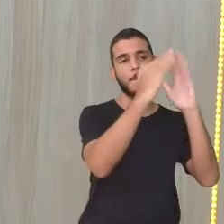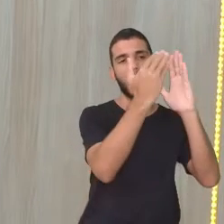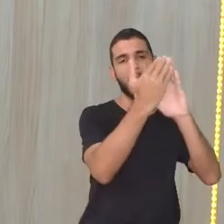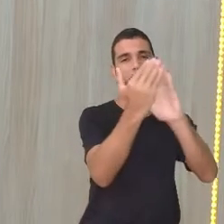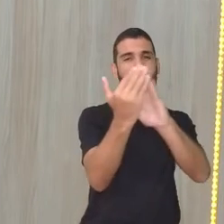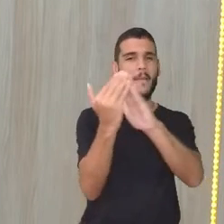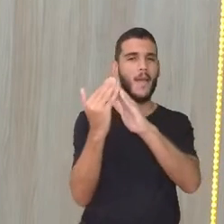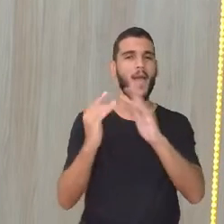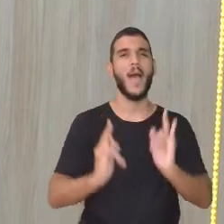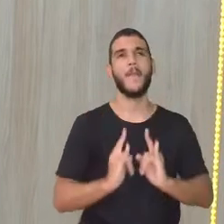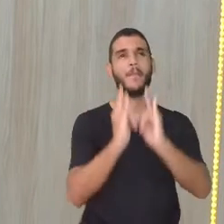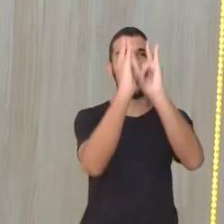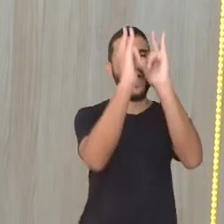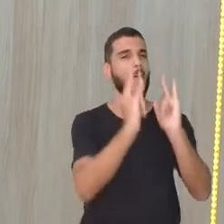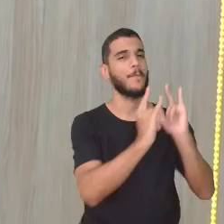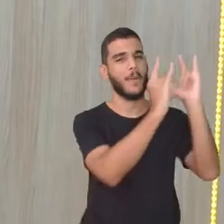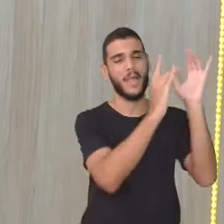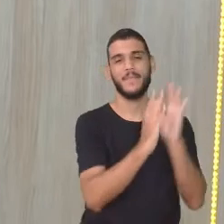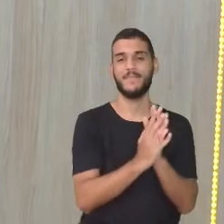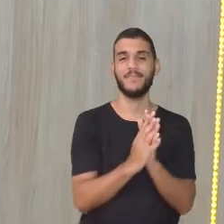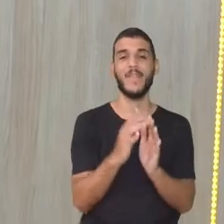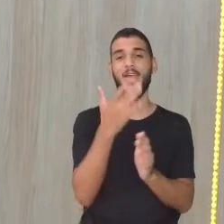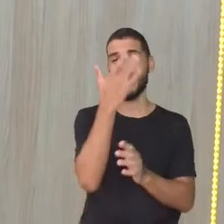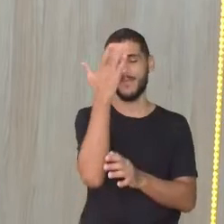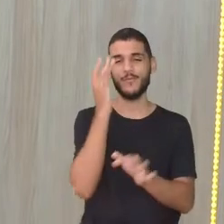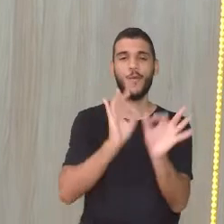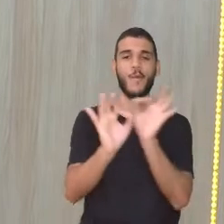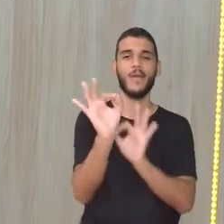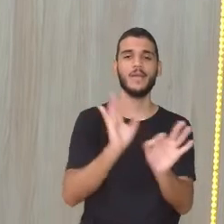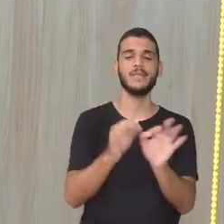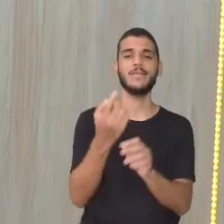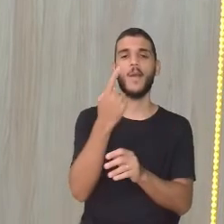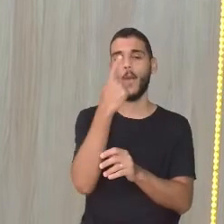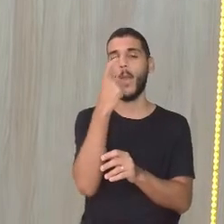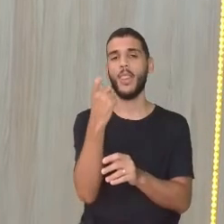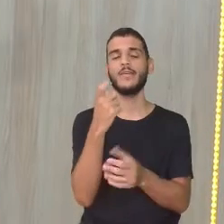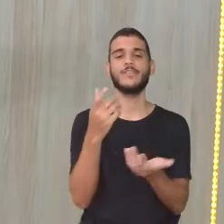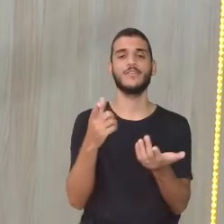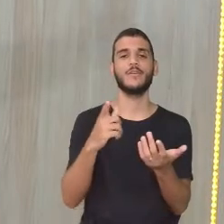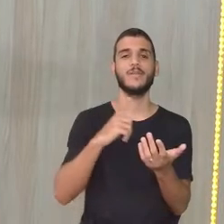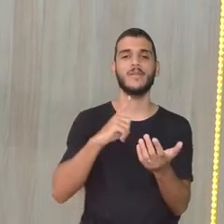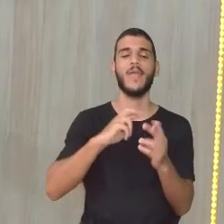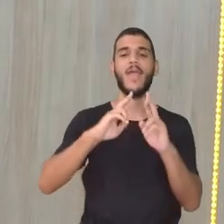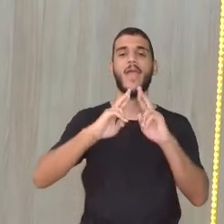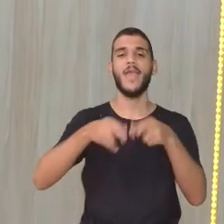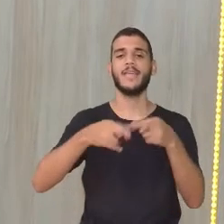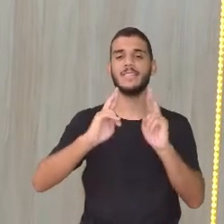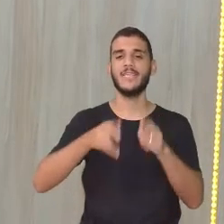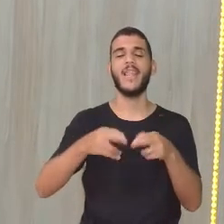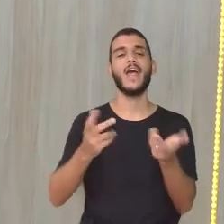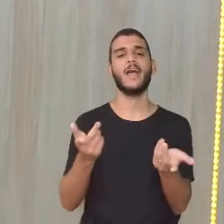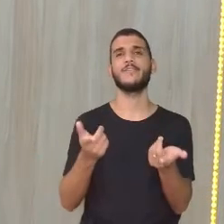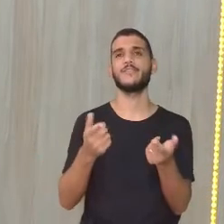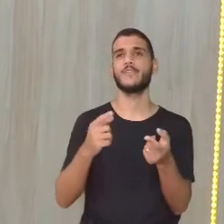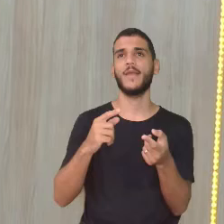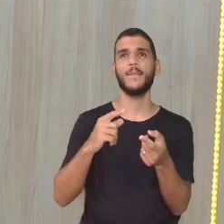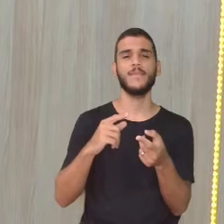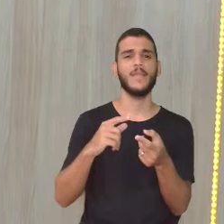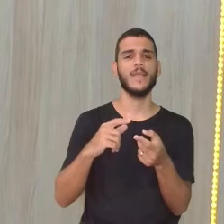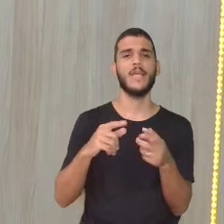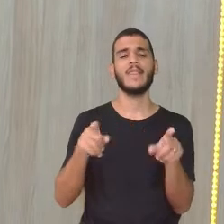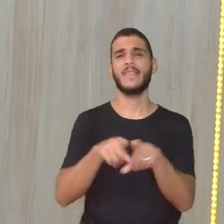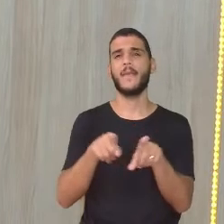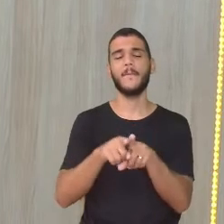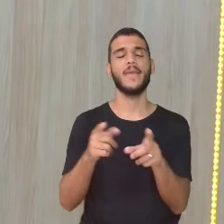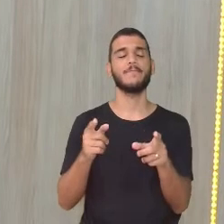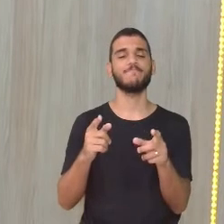ser reciclado ou esperar a própria prefeitura recolher o lixo, né? Com a coleta de lixo.